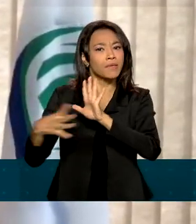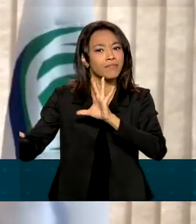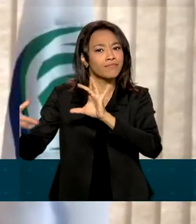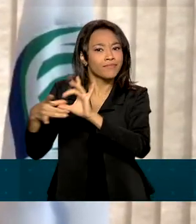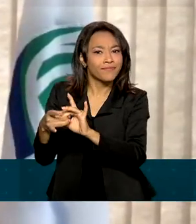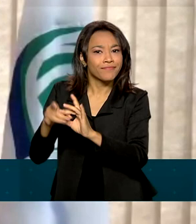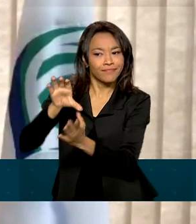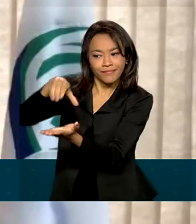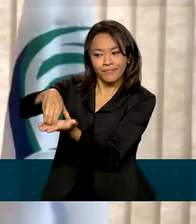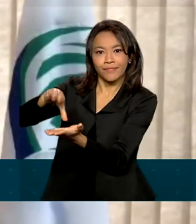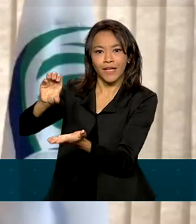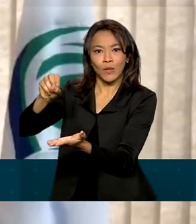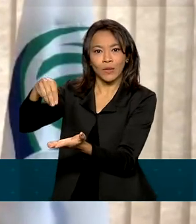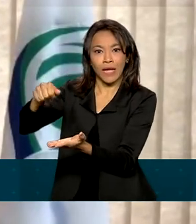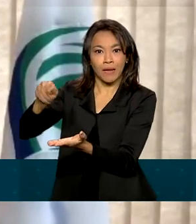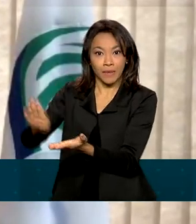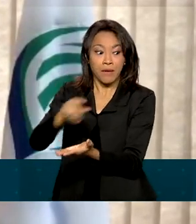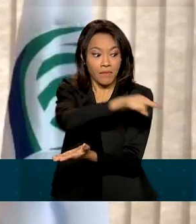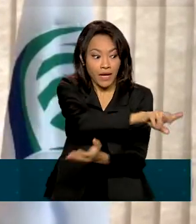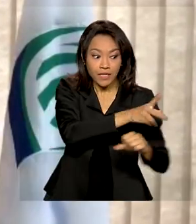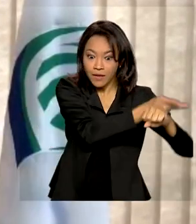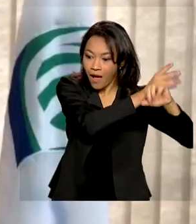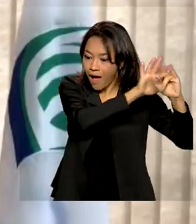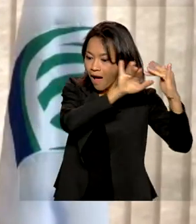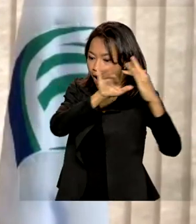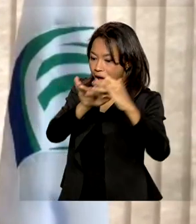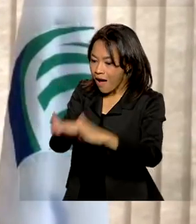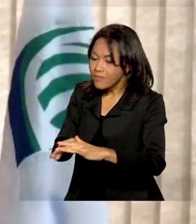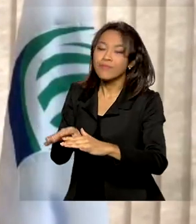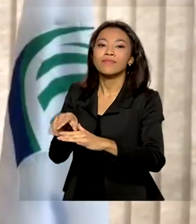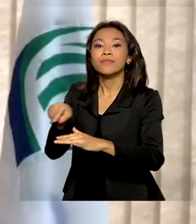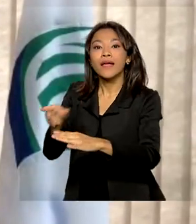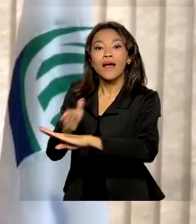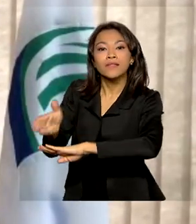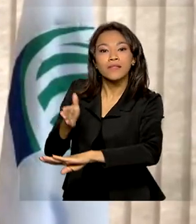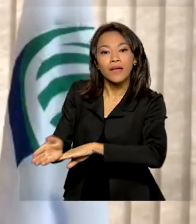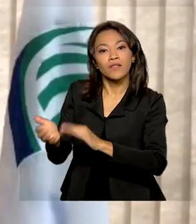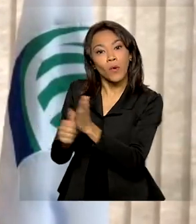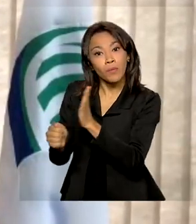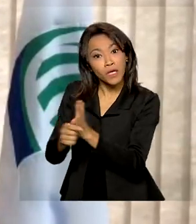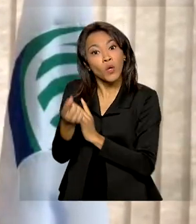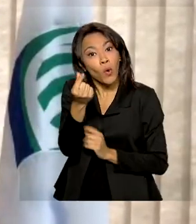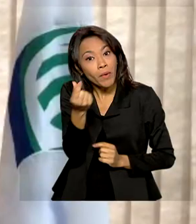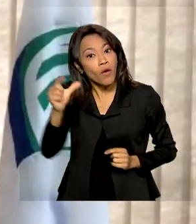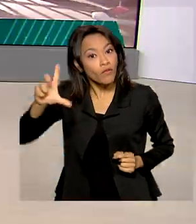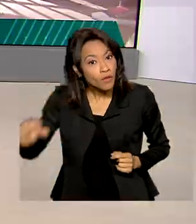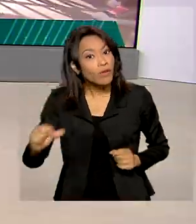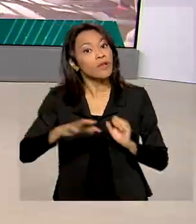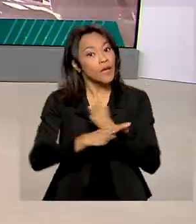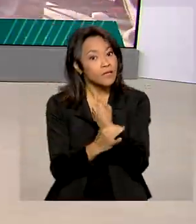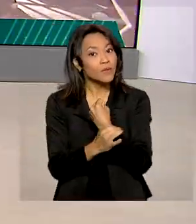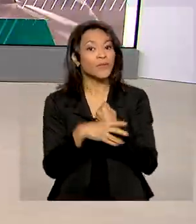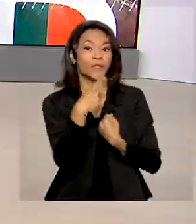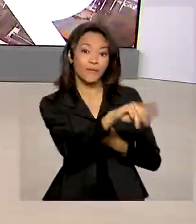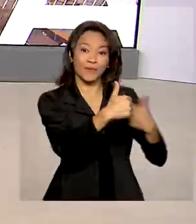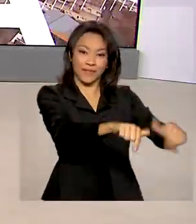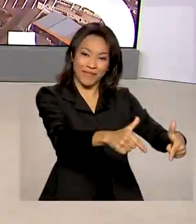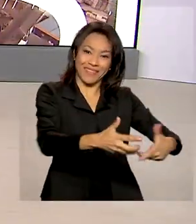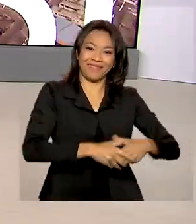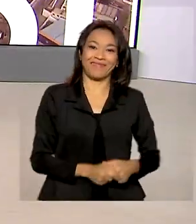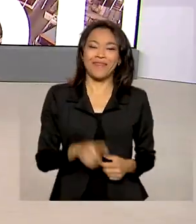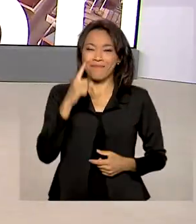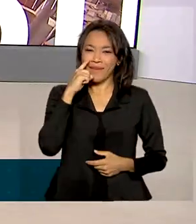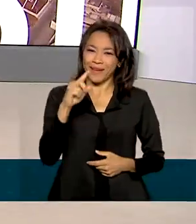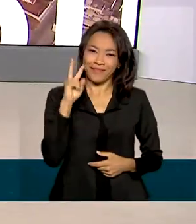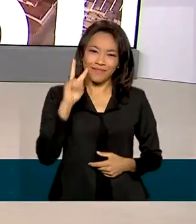produtores terem acesso ao milho a um preço justo e, com isso, garantirem seu trabalho e sua renda. Para rever as